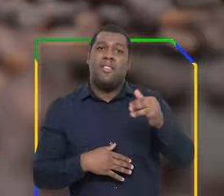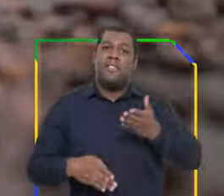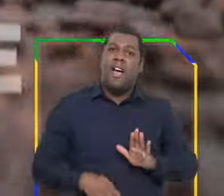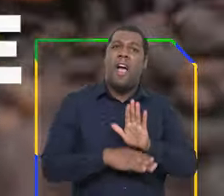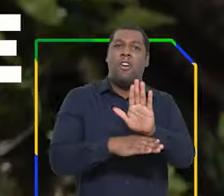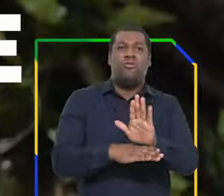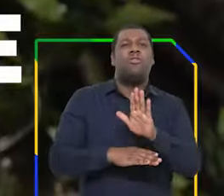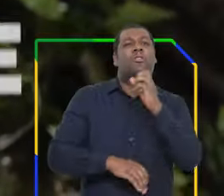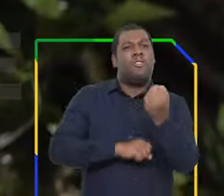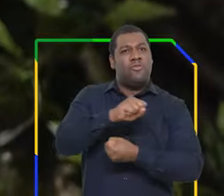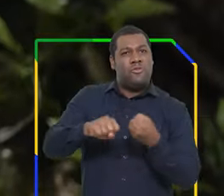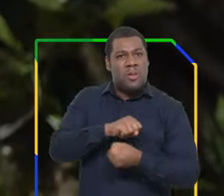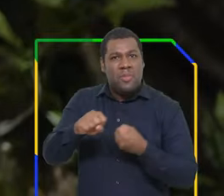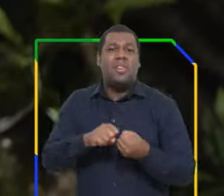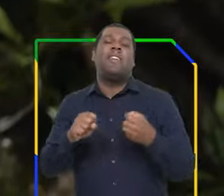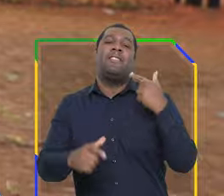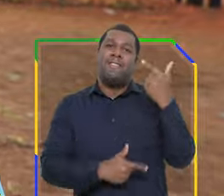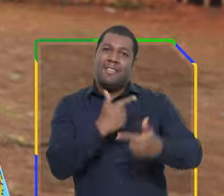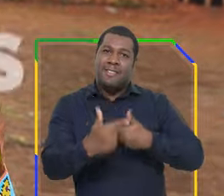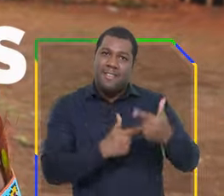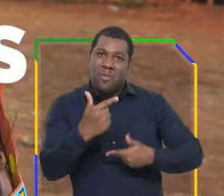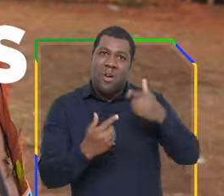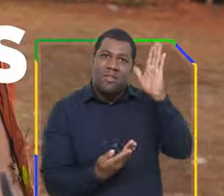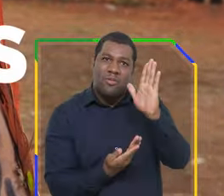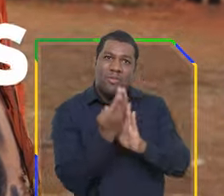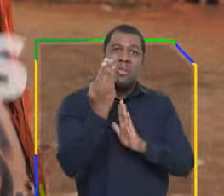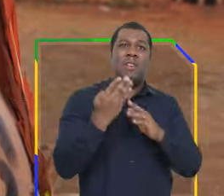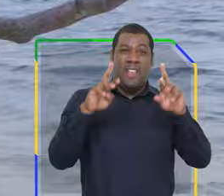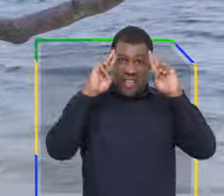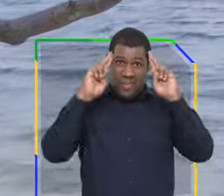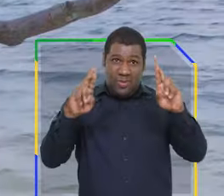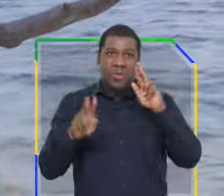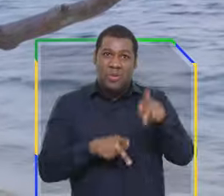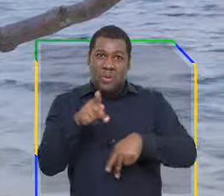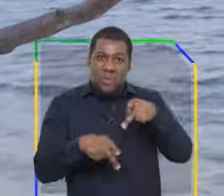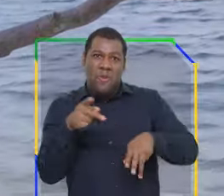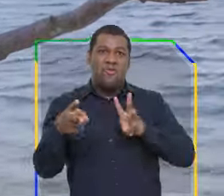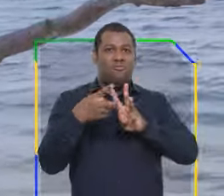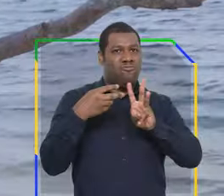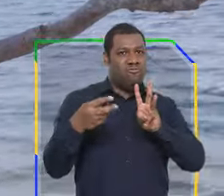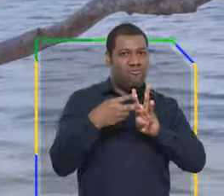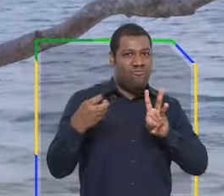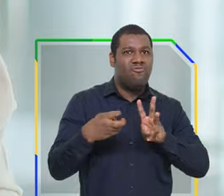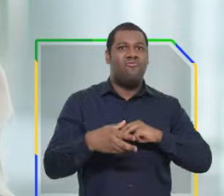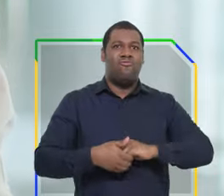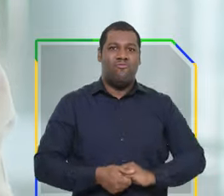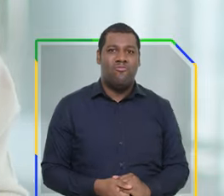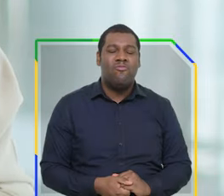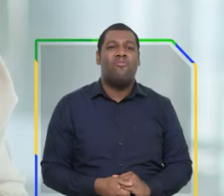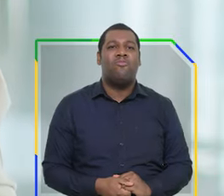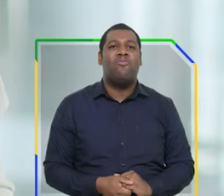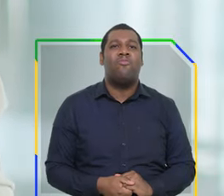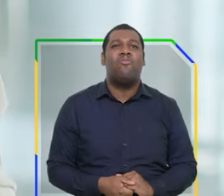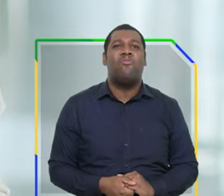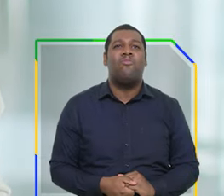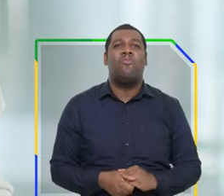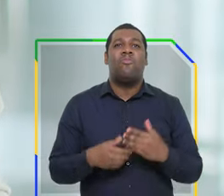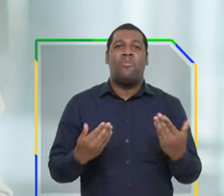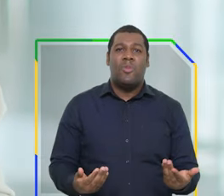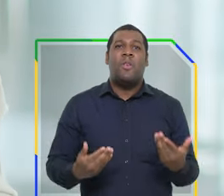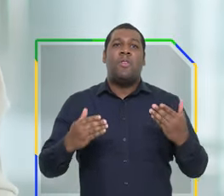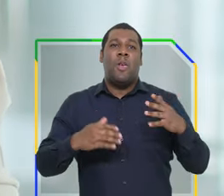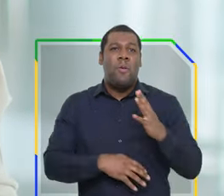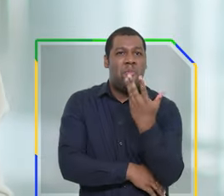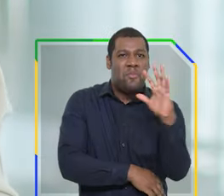e prosperidade, respeitando os povos indígenas e as comunidades tradicionais. Será de aumento da qualidade